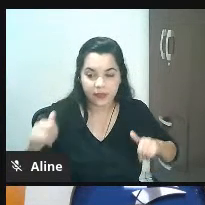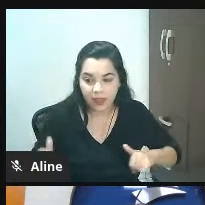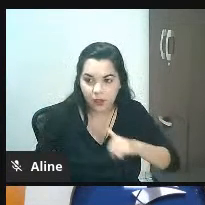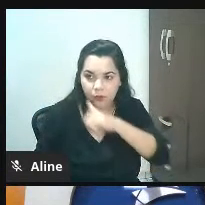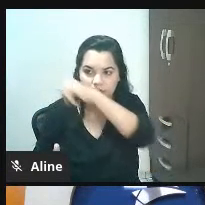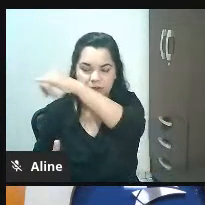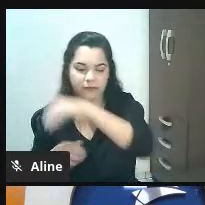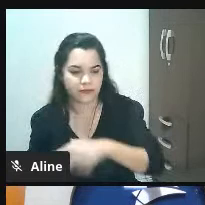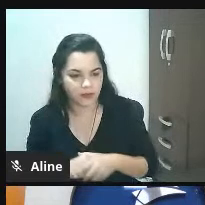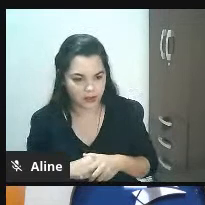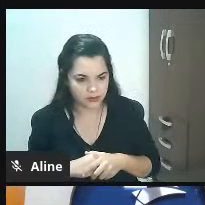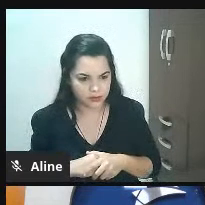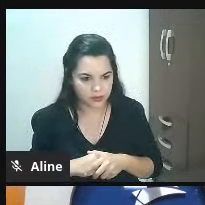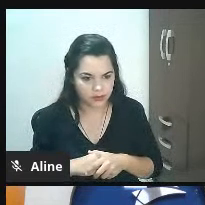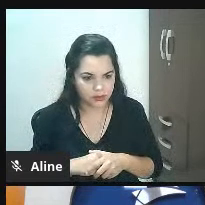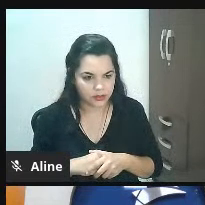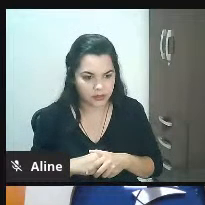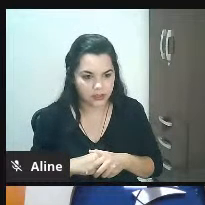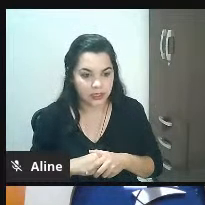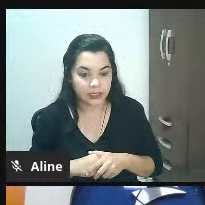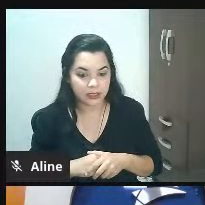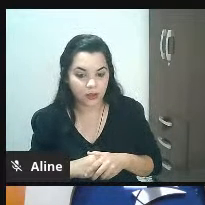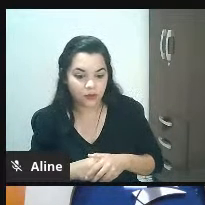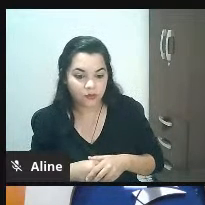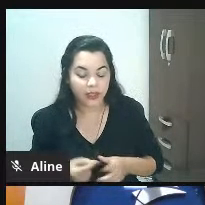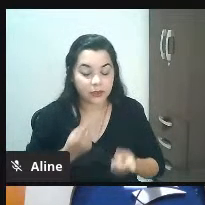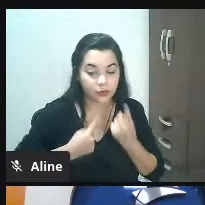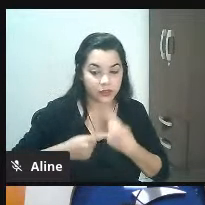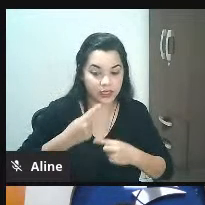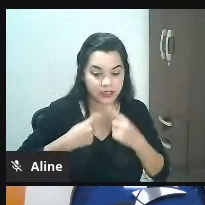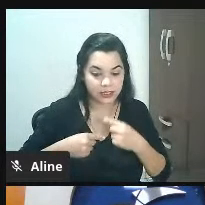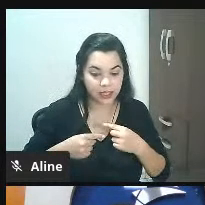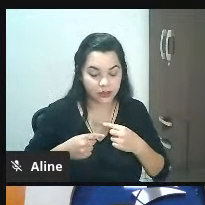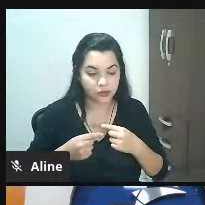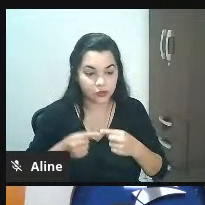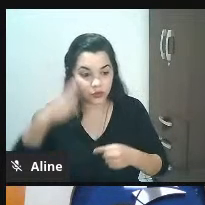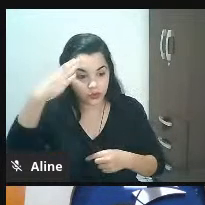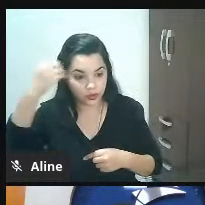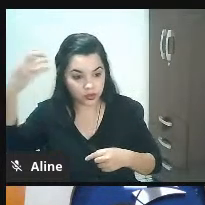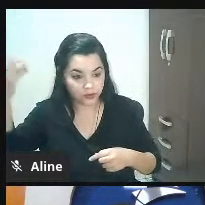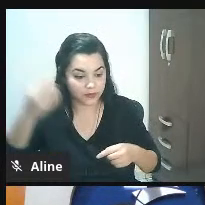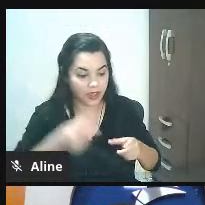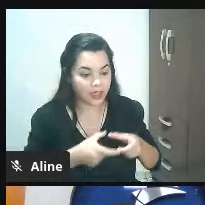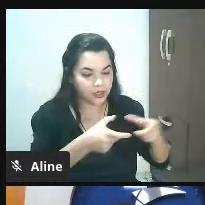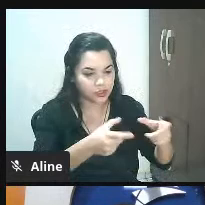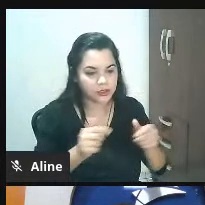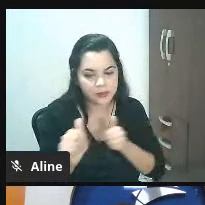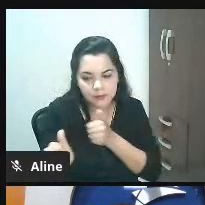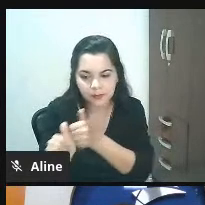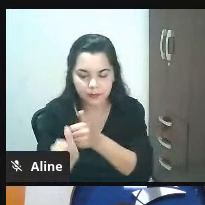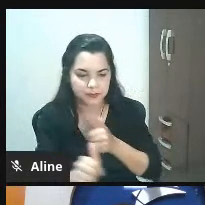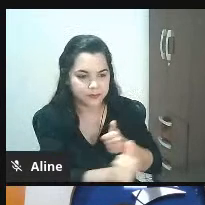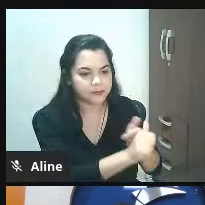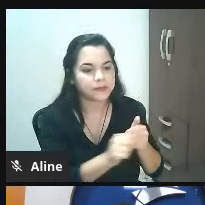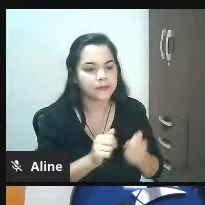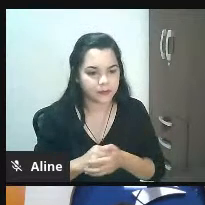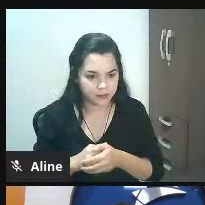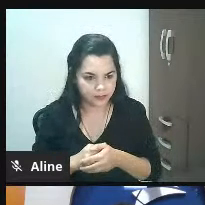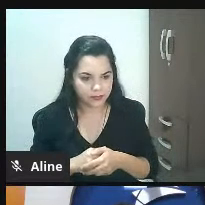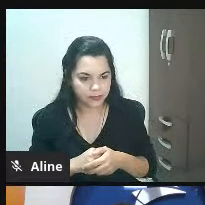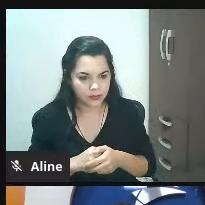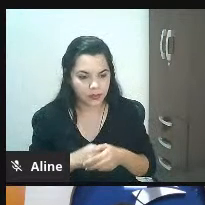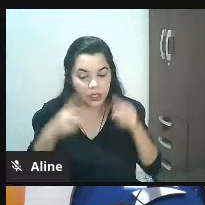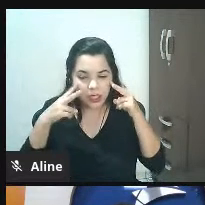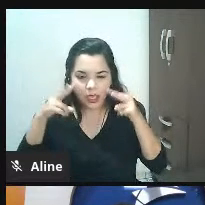o que fará aumentar muito o interesse por viagens domésticas opa quer dizer então o seguinte aí quando eu li essa matéria eu falei justificou